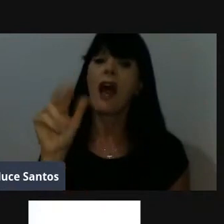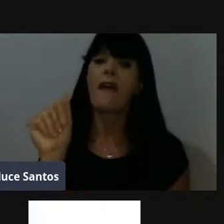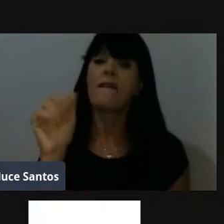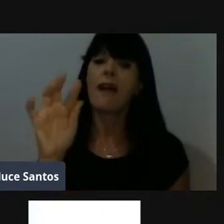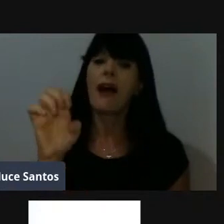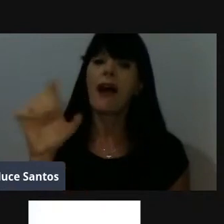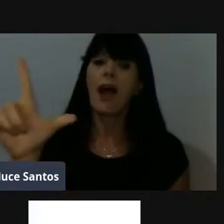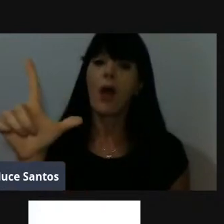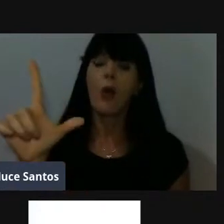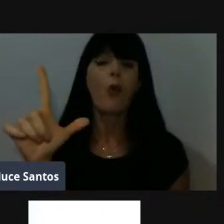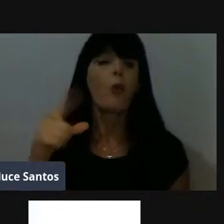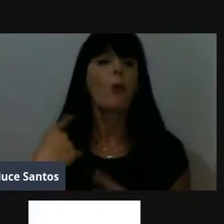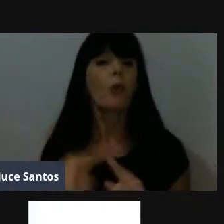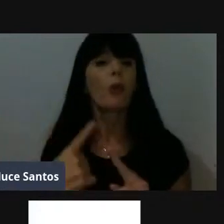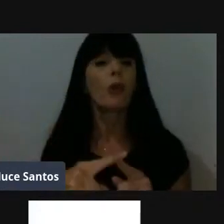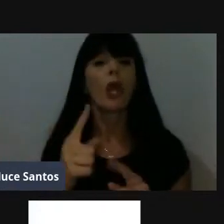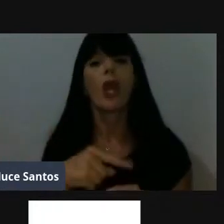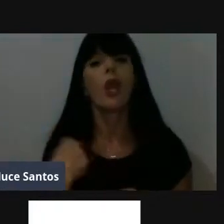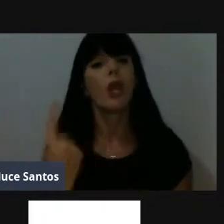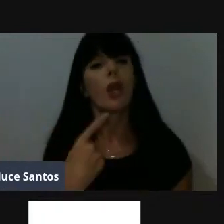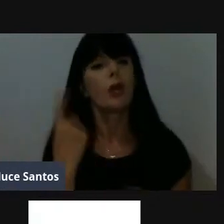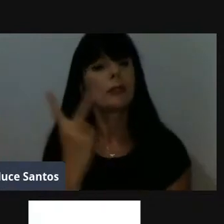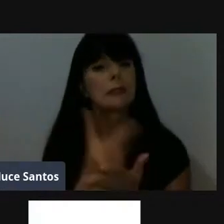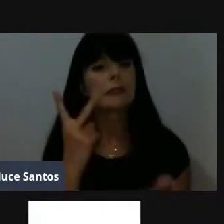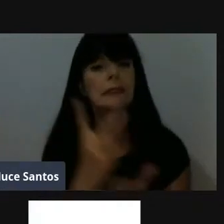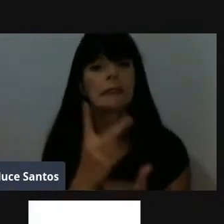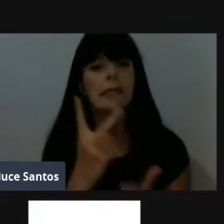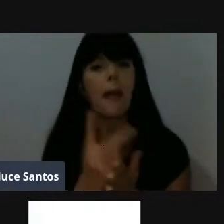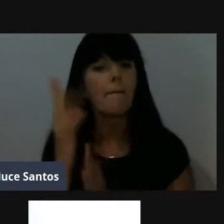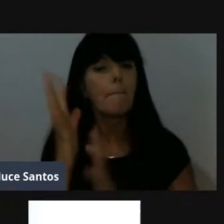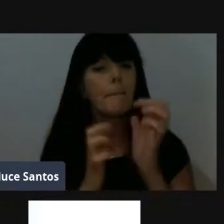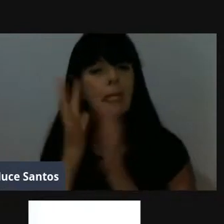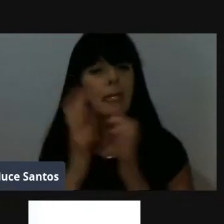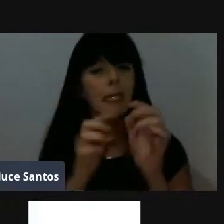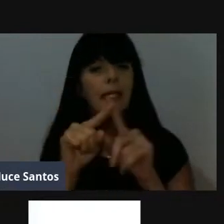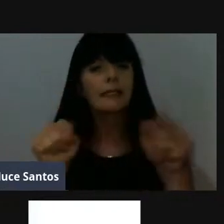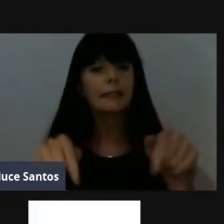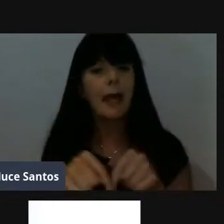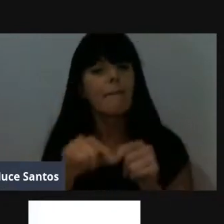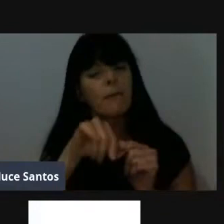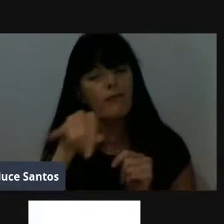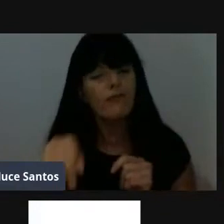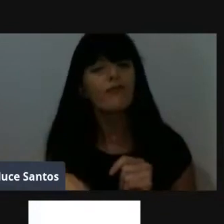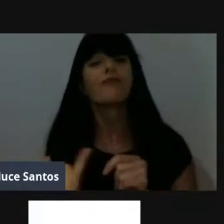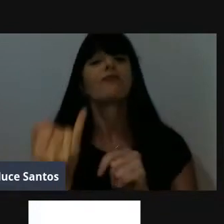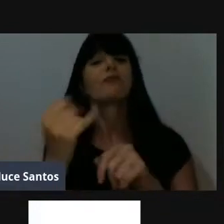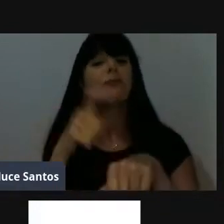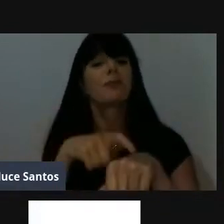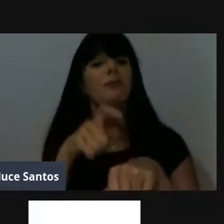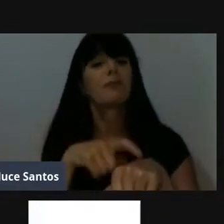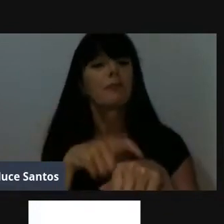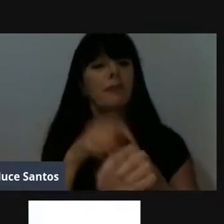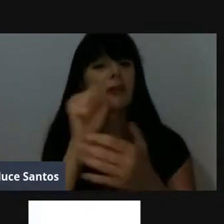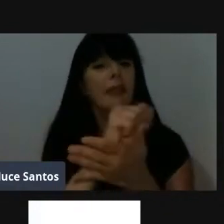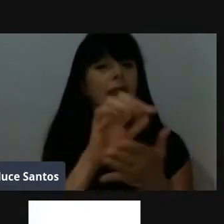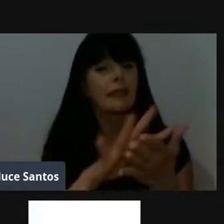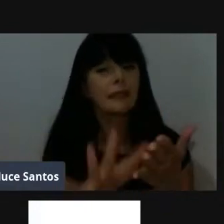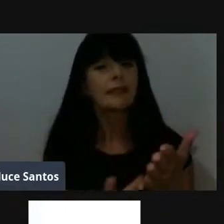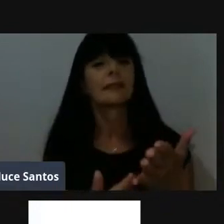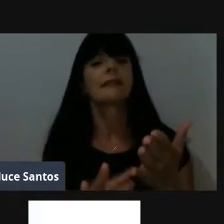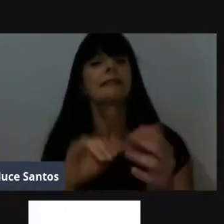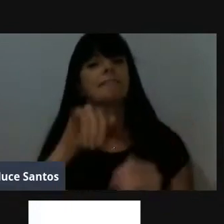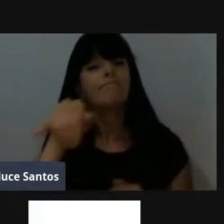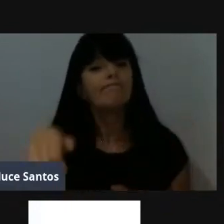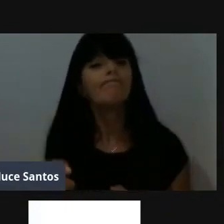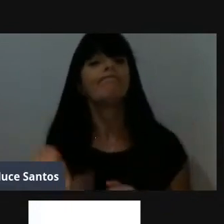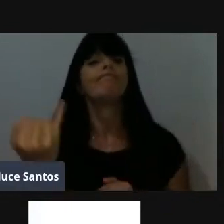porque a gente está sempre brigando com eles na sala. Aproveitem o momento da atividade, aproveitem